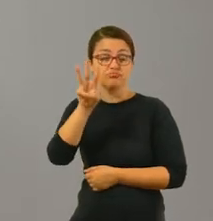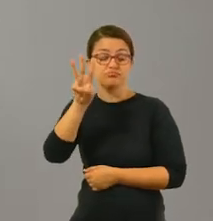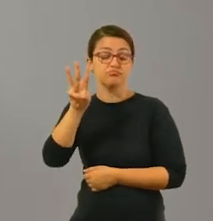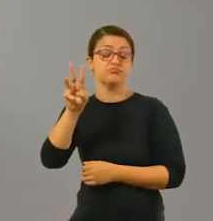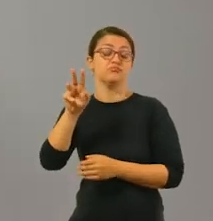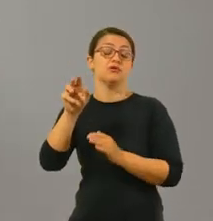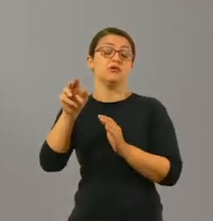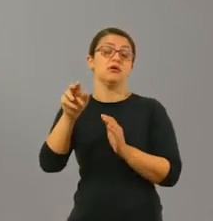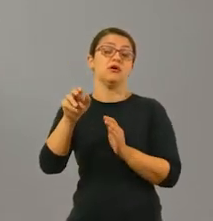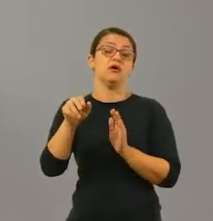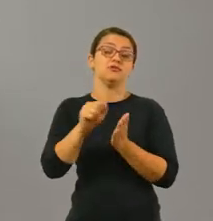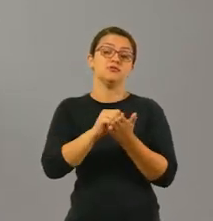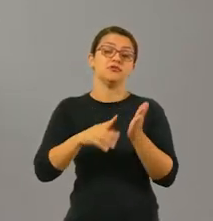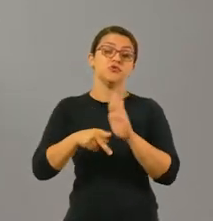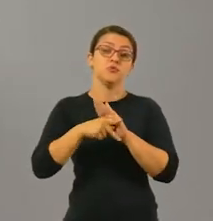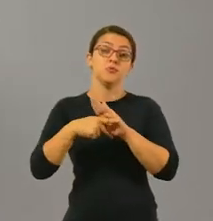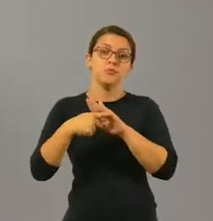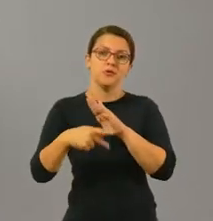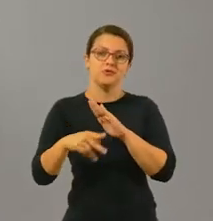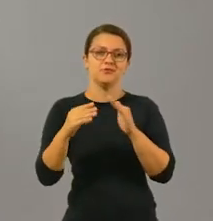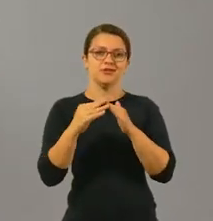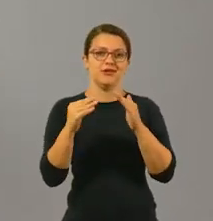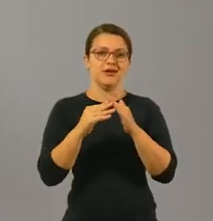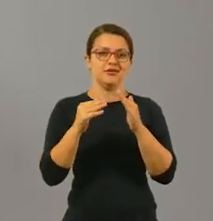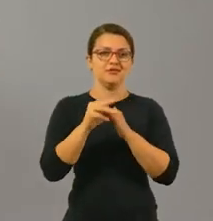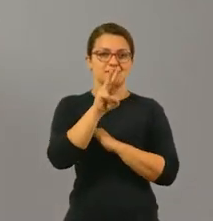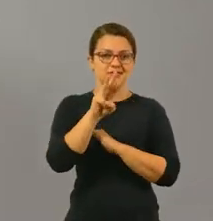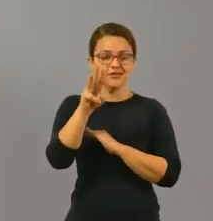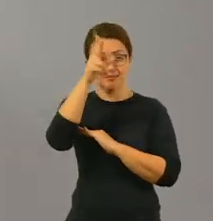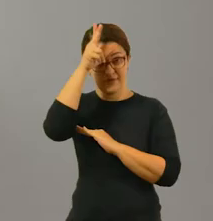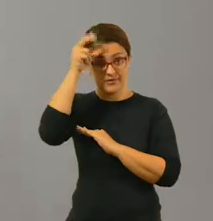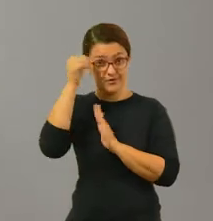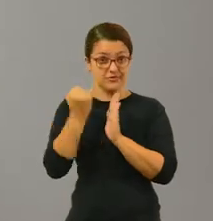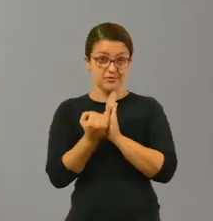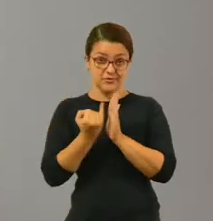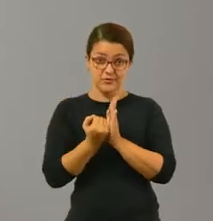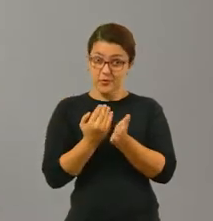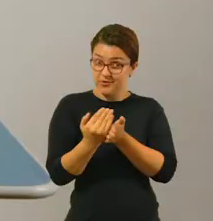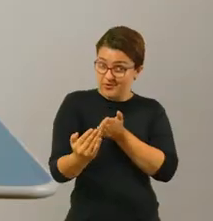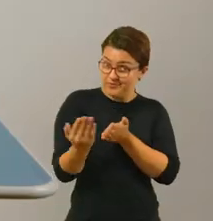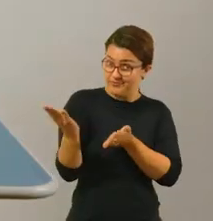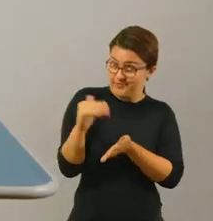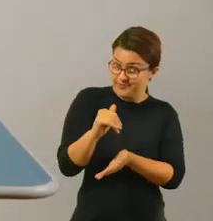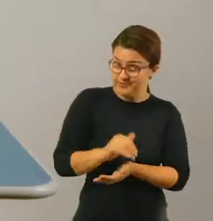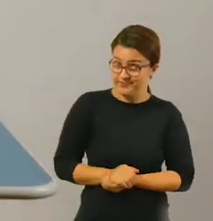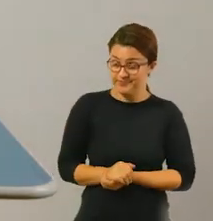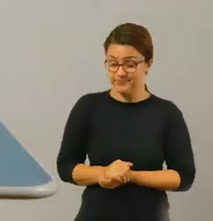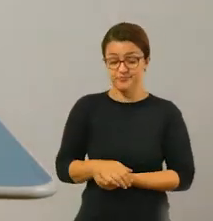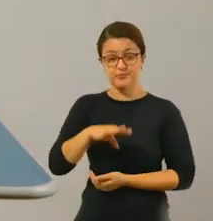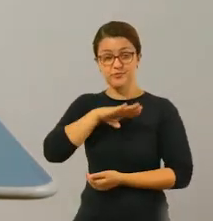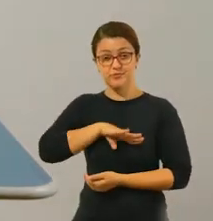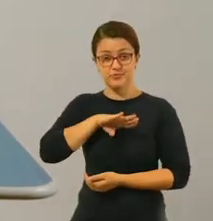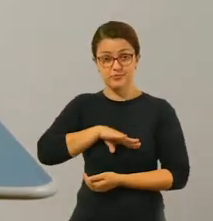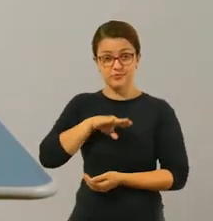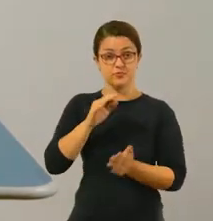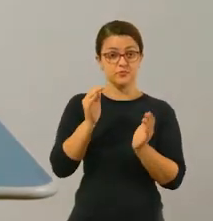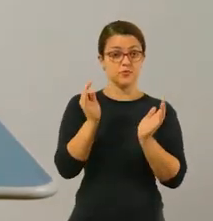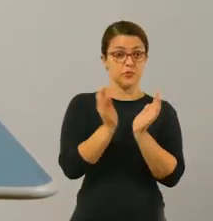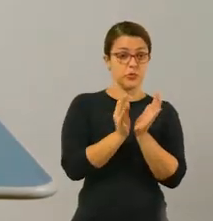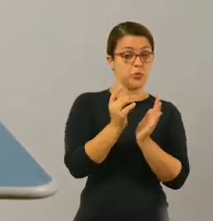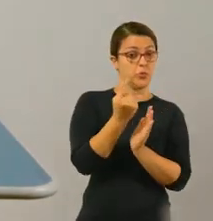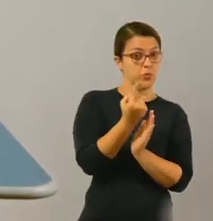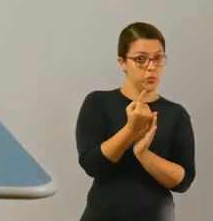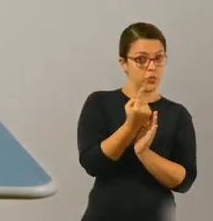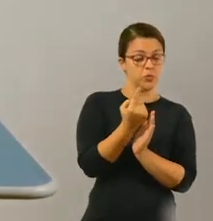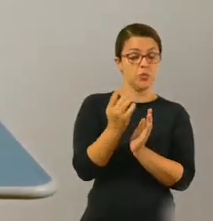no link lição de casa no site da Prefeitura de Itapevi. Bom, vamos começar? Na língua portuguesa, os alunos tanto do